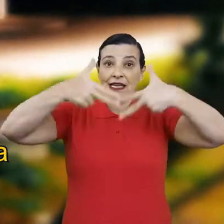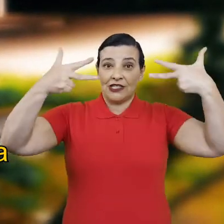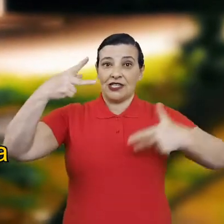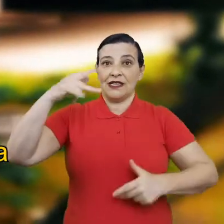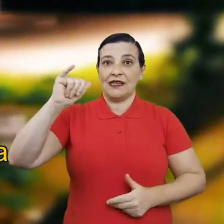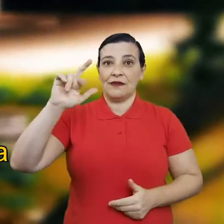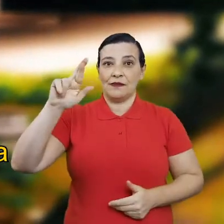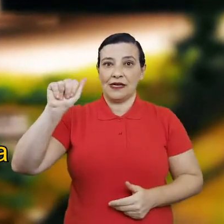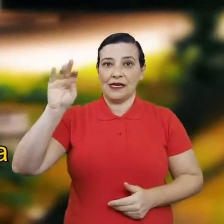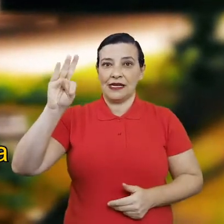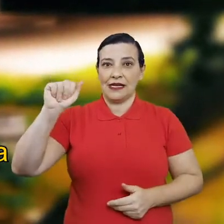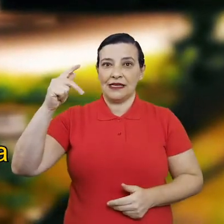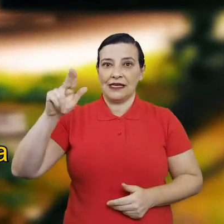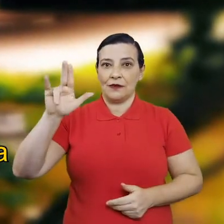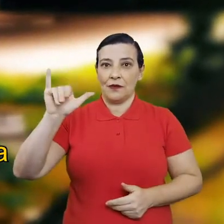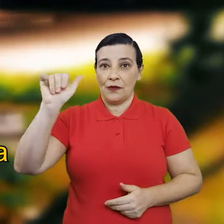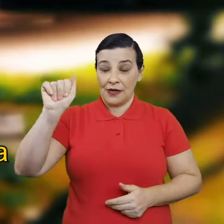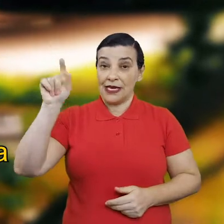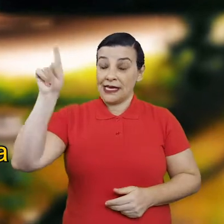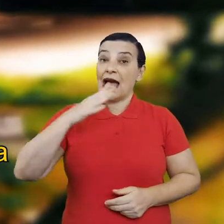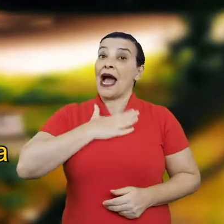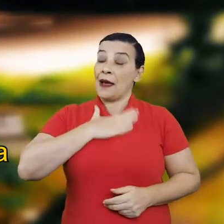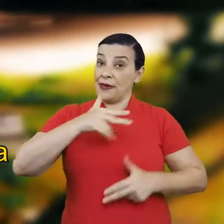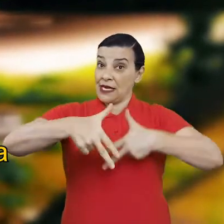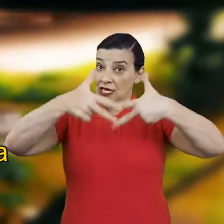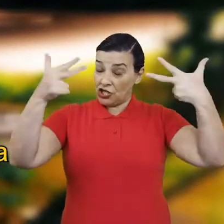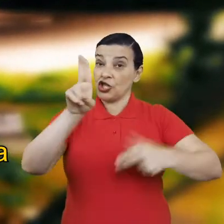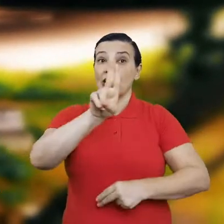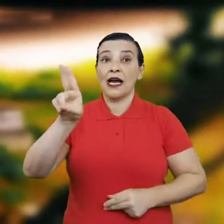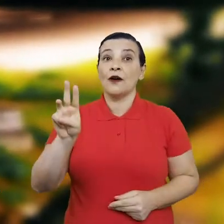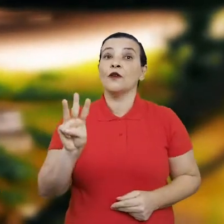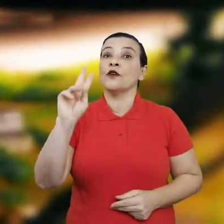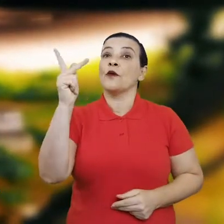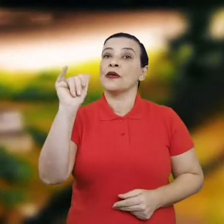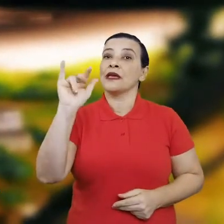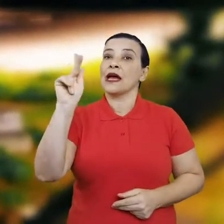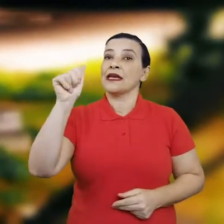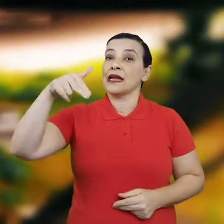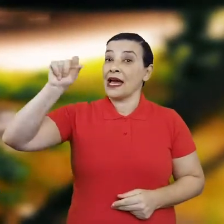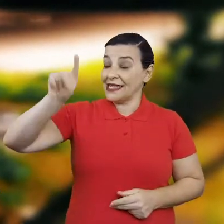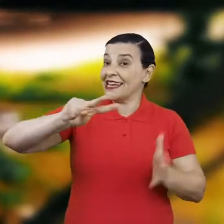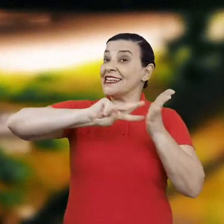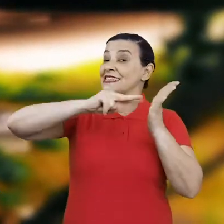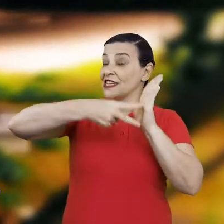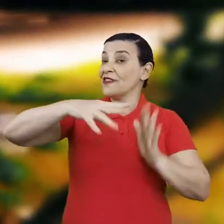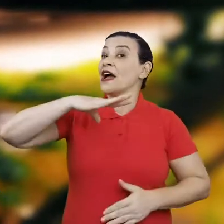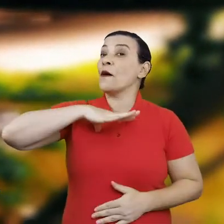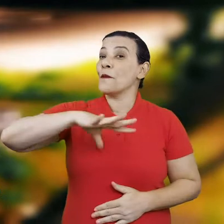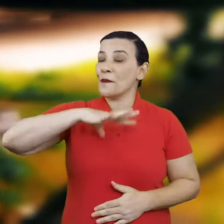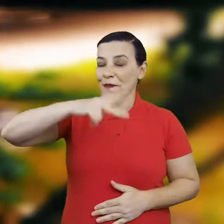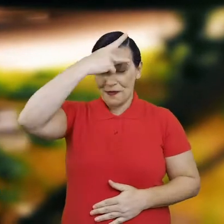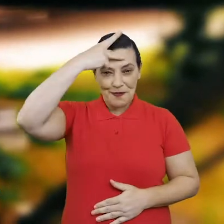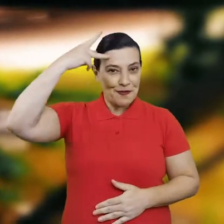Pelos demais povos da região, a minha etnia é conhecida como Ujwaikanã e traduzindo para a língua portuguesa, significaria